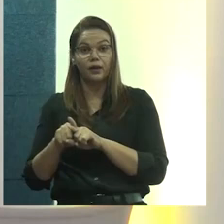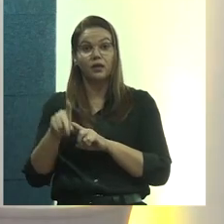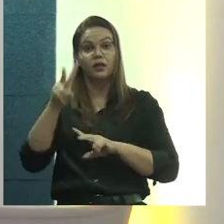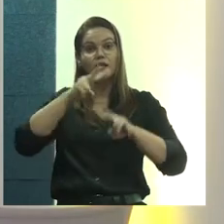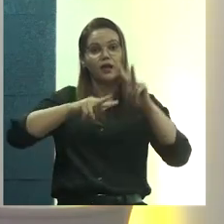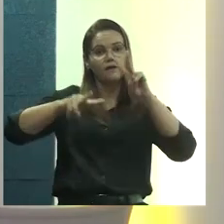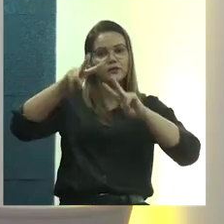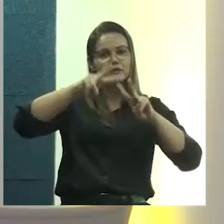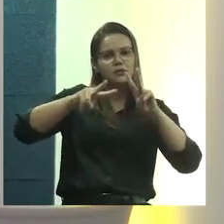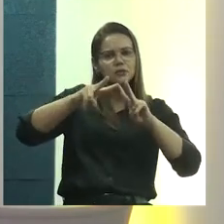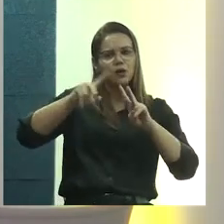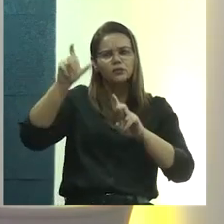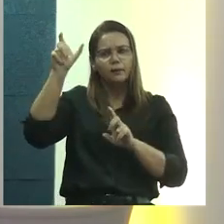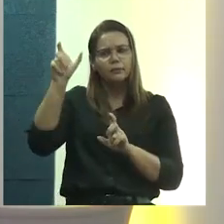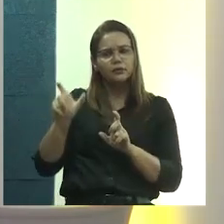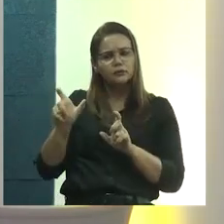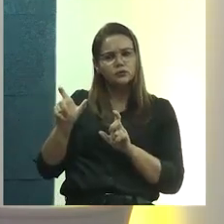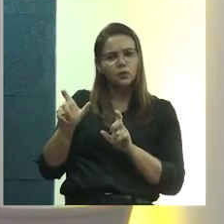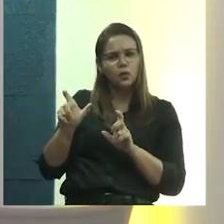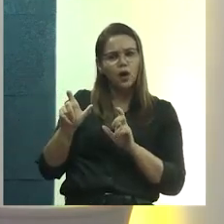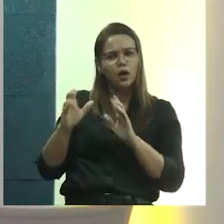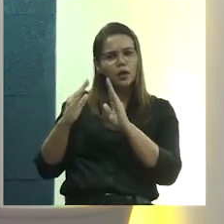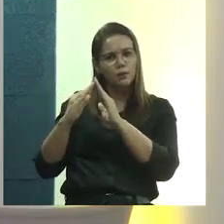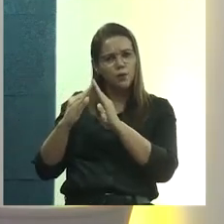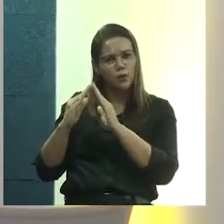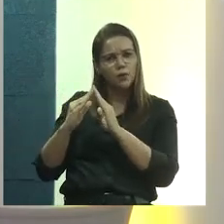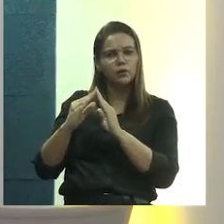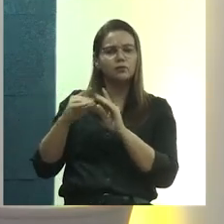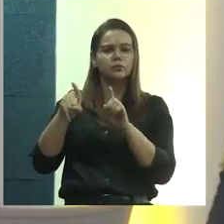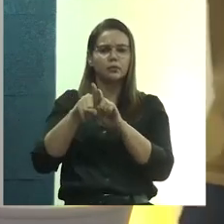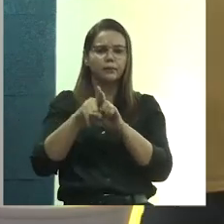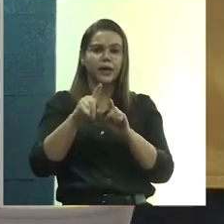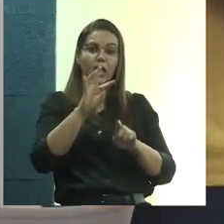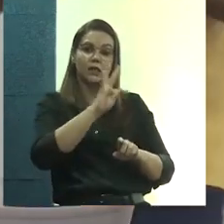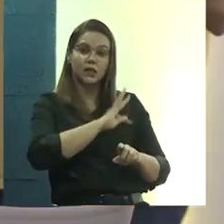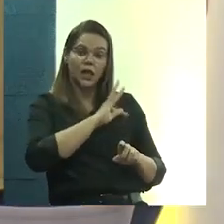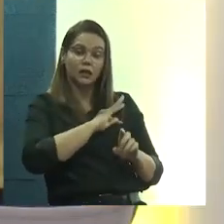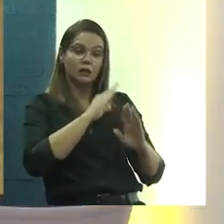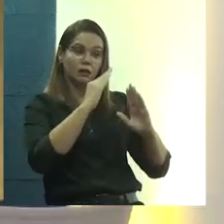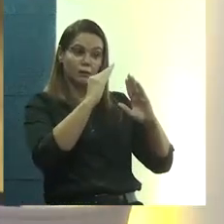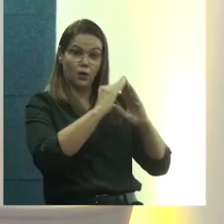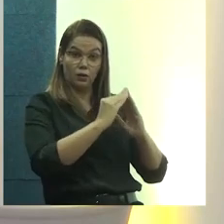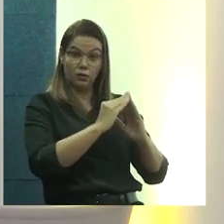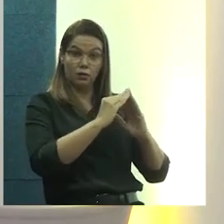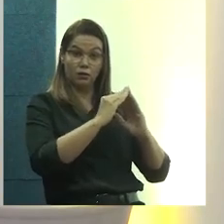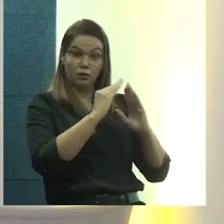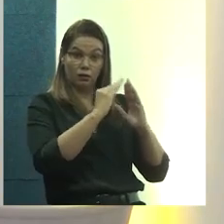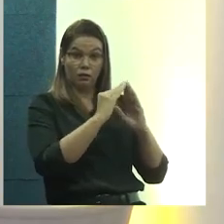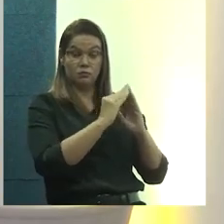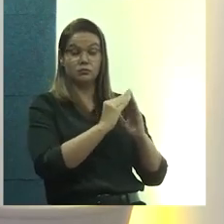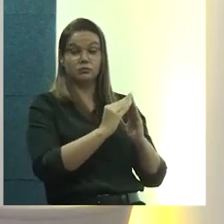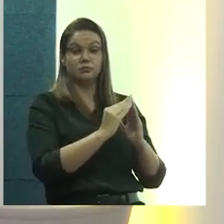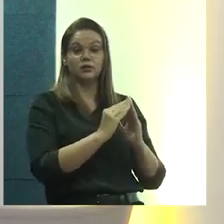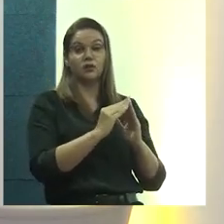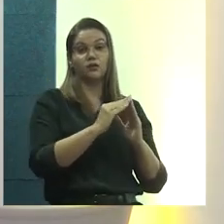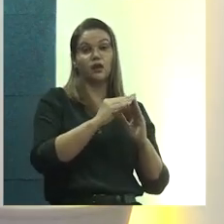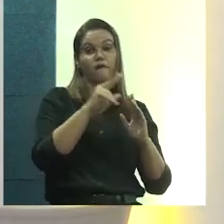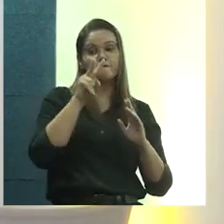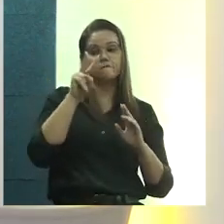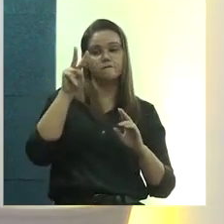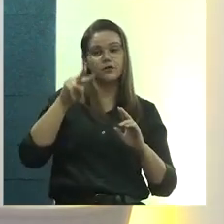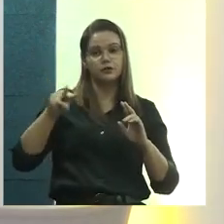a visão do morador e a visão técnica da moradia. E a gente vê que existe um contraste grande entre essas duas visões.